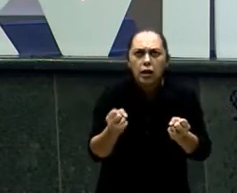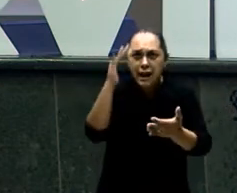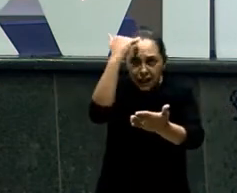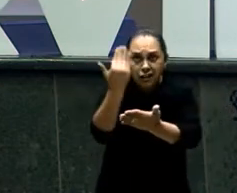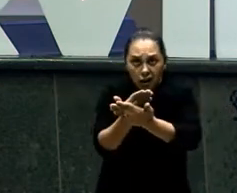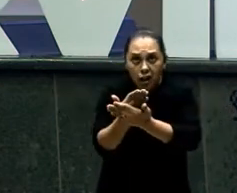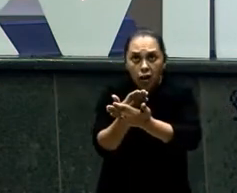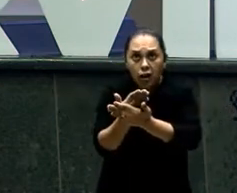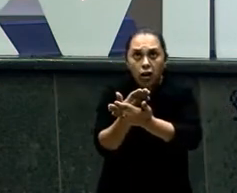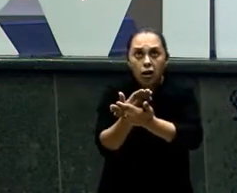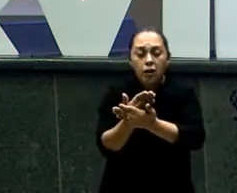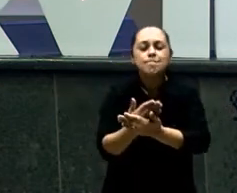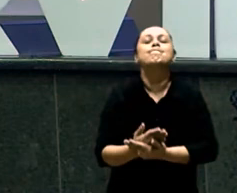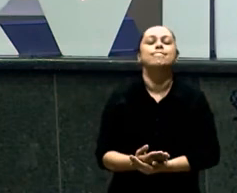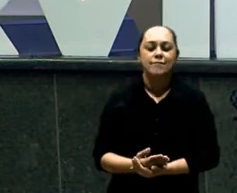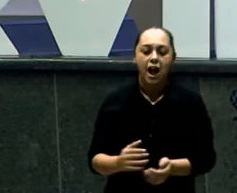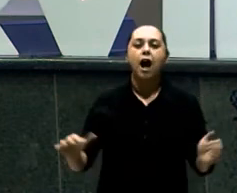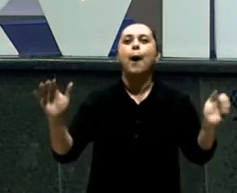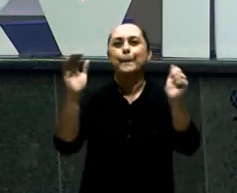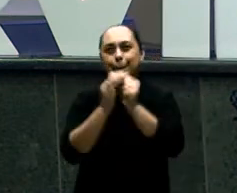Se você puder Se coloque de pé